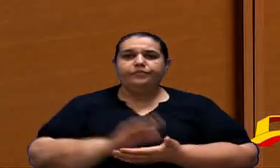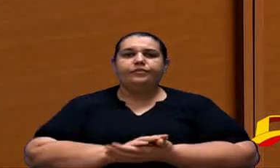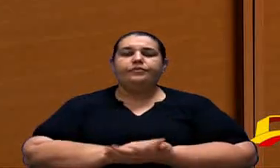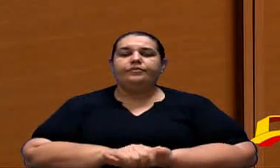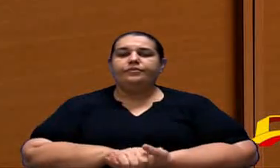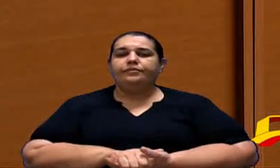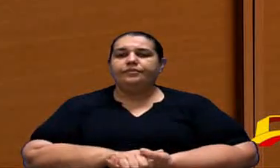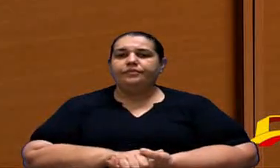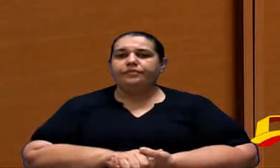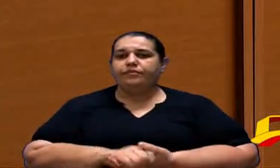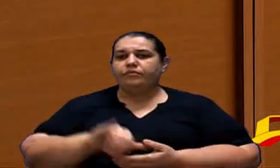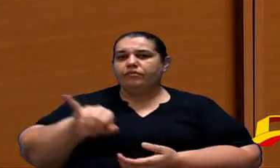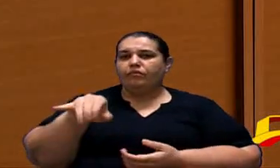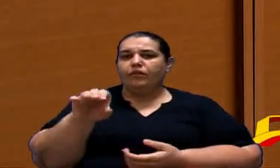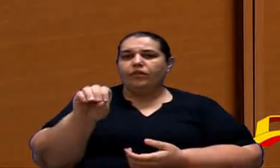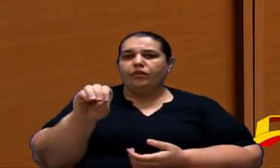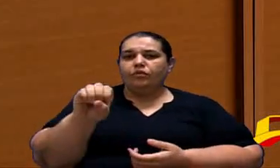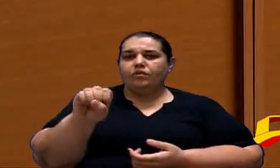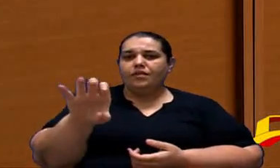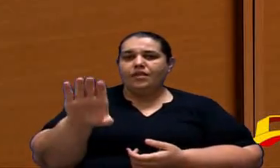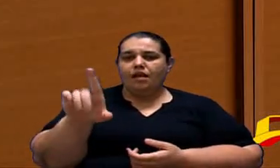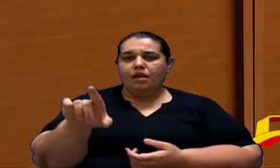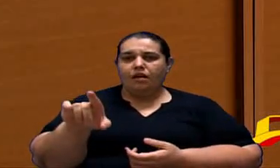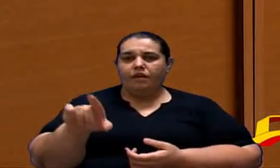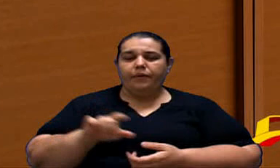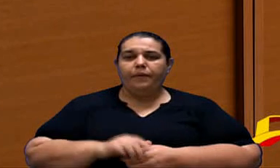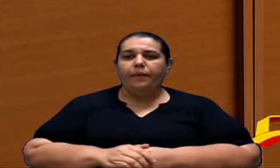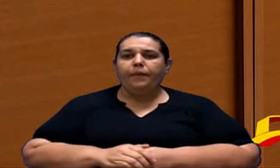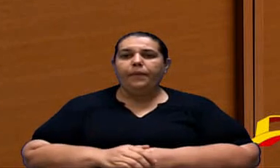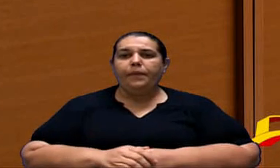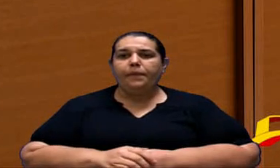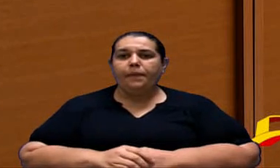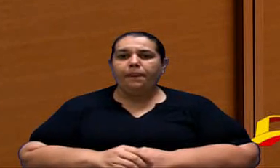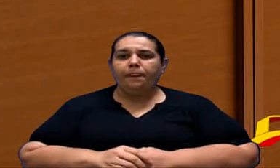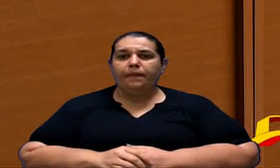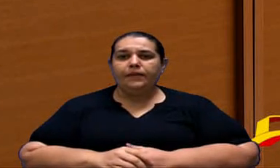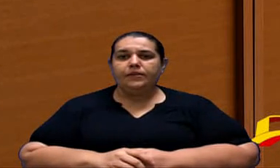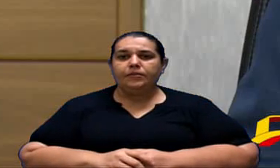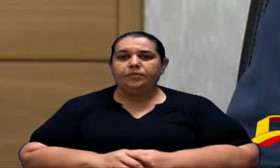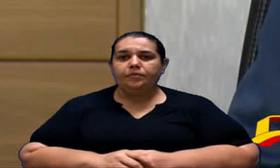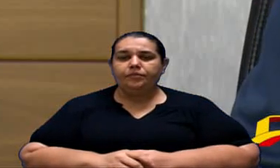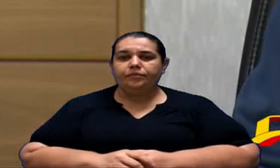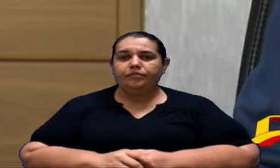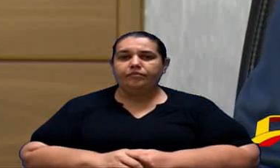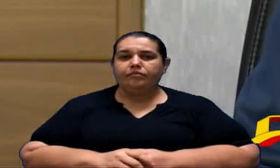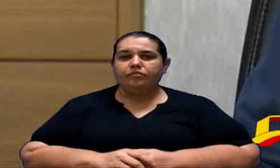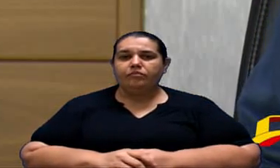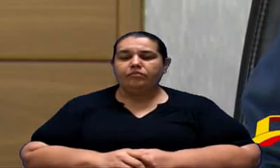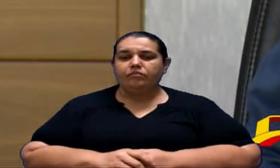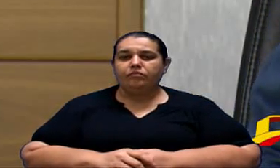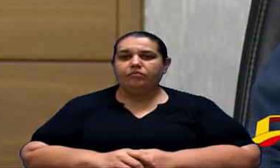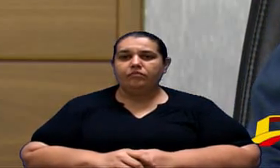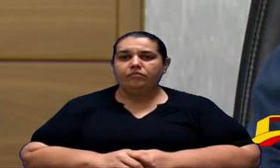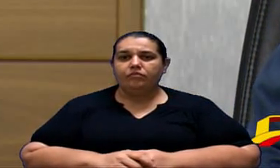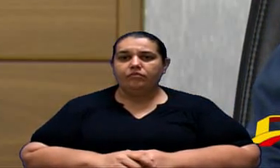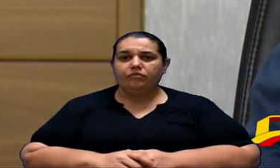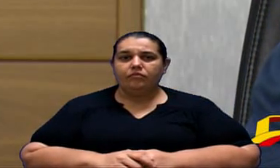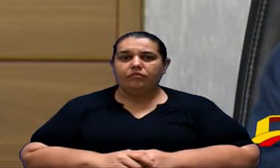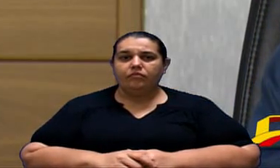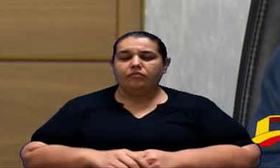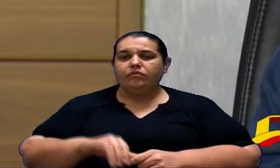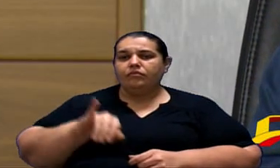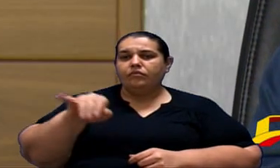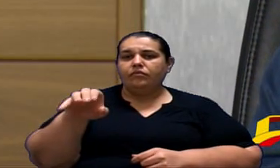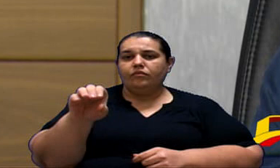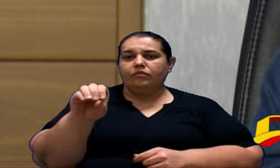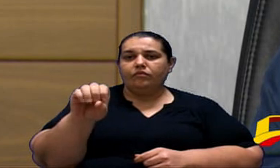José Barbosa não veio não José